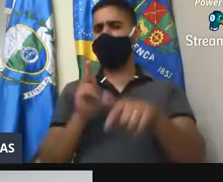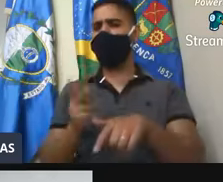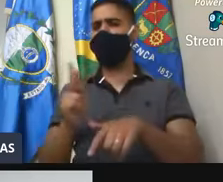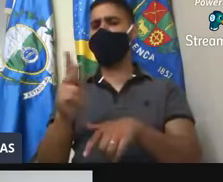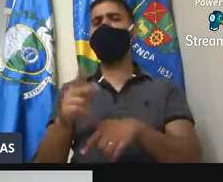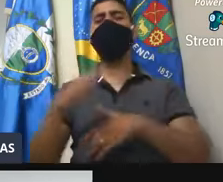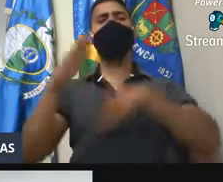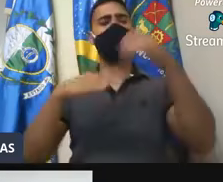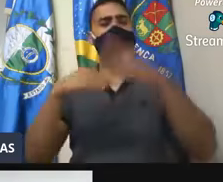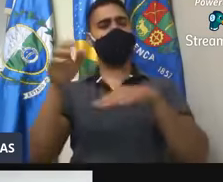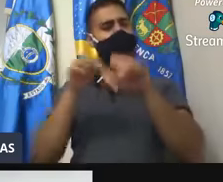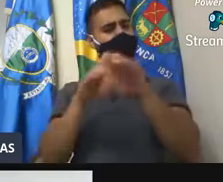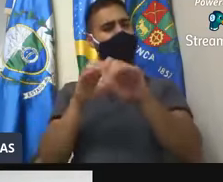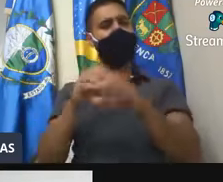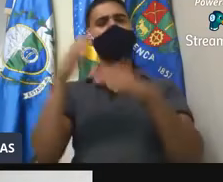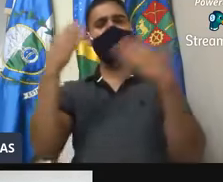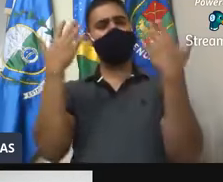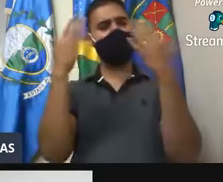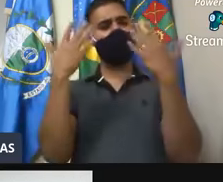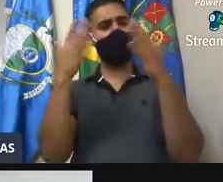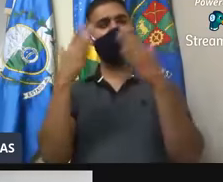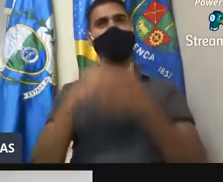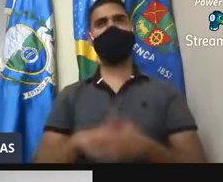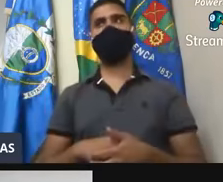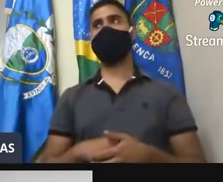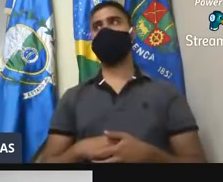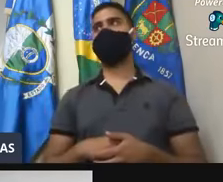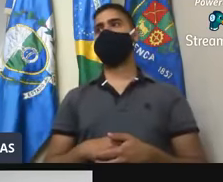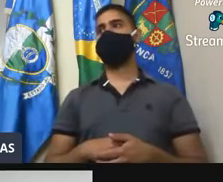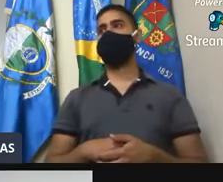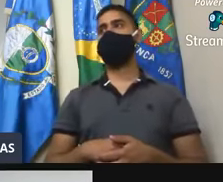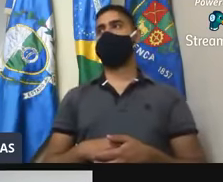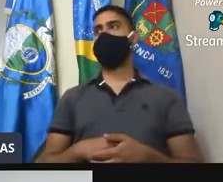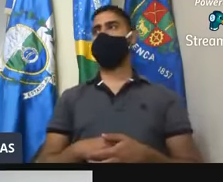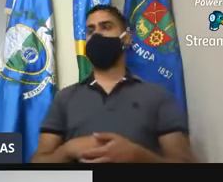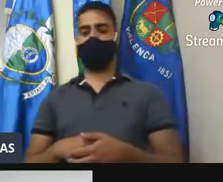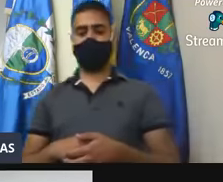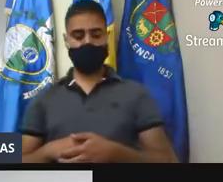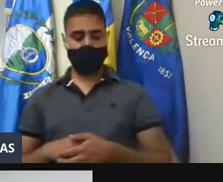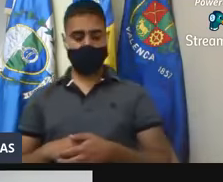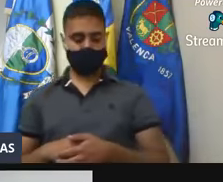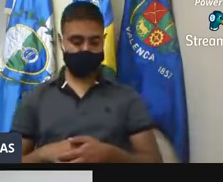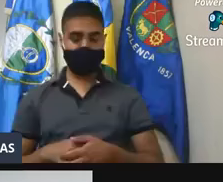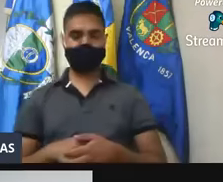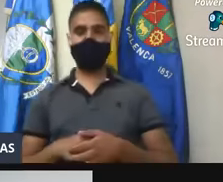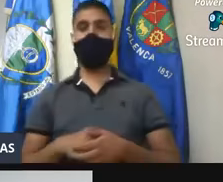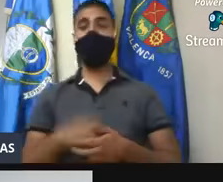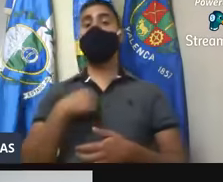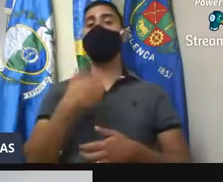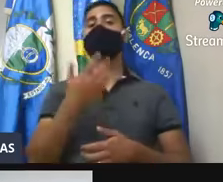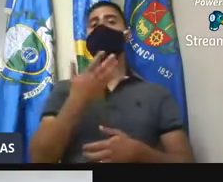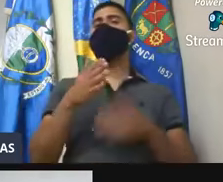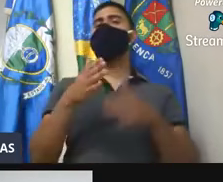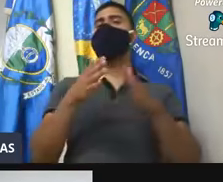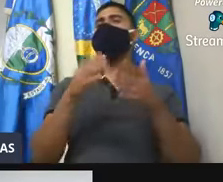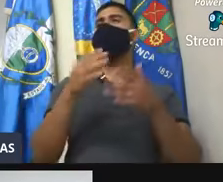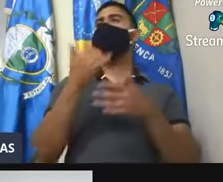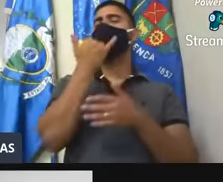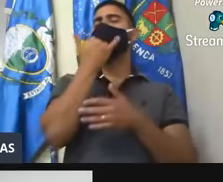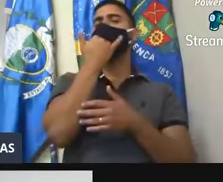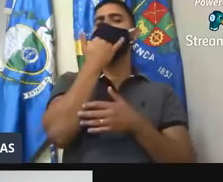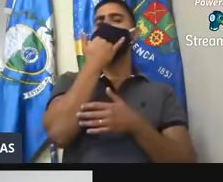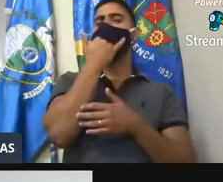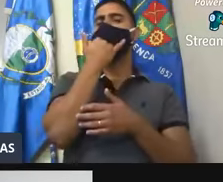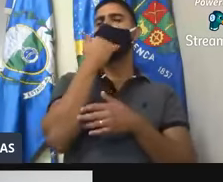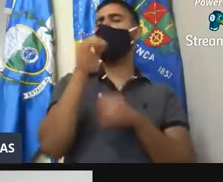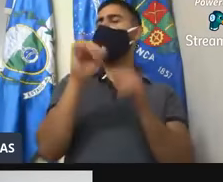da educação, parabéns. Professor Professor Rafael. Presidente, eu quero pedir desculpa, pois é um pouco urgente, domingo agora é dia dos pais, e eu quero fazer